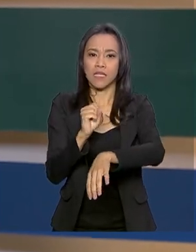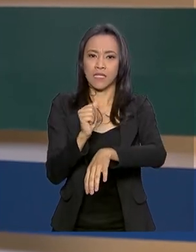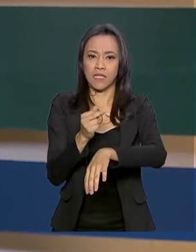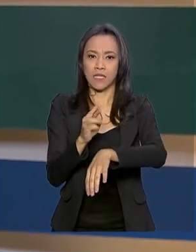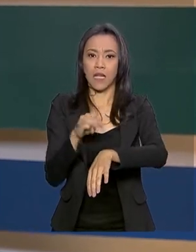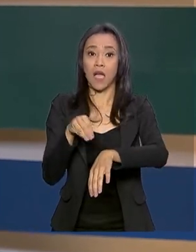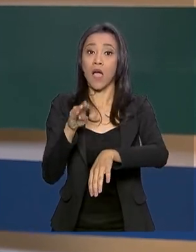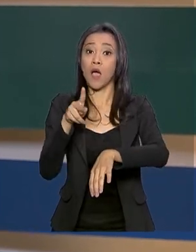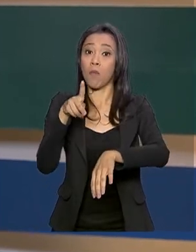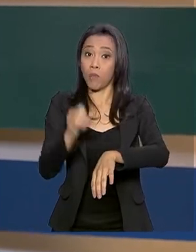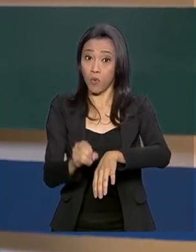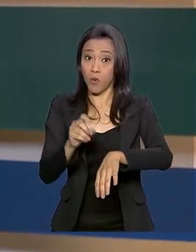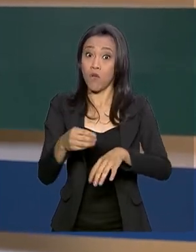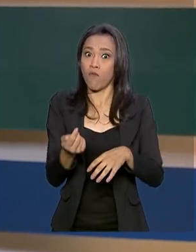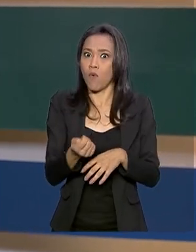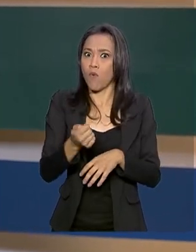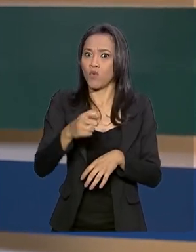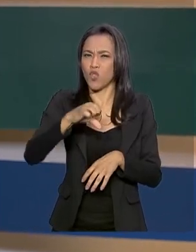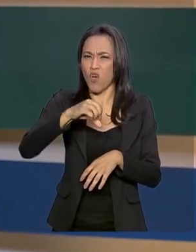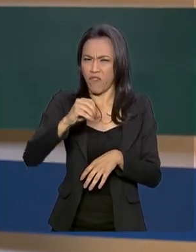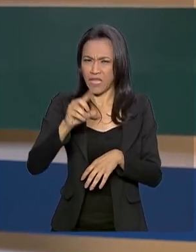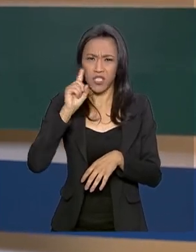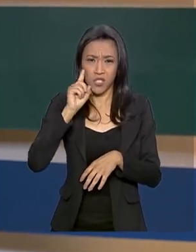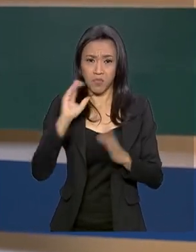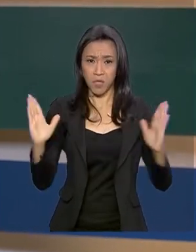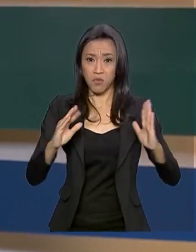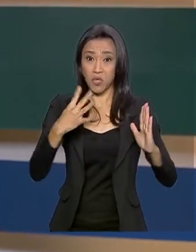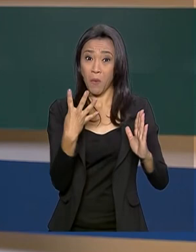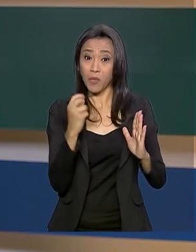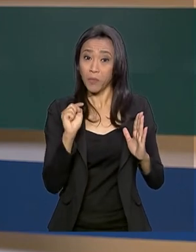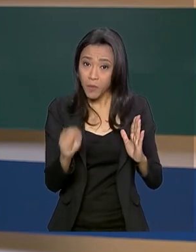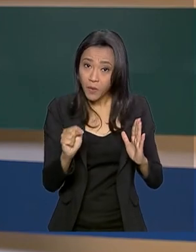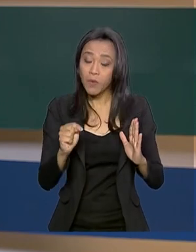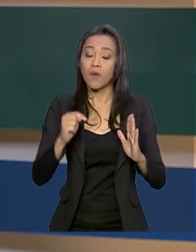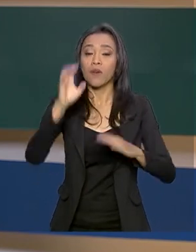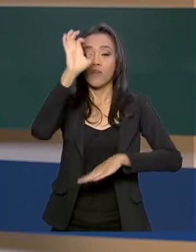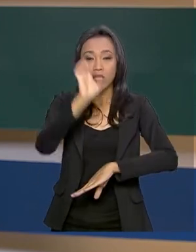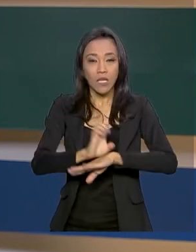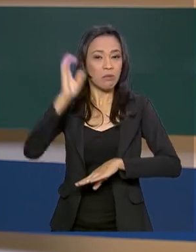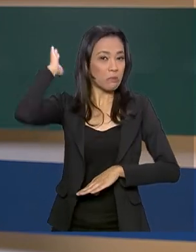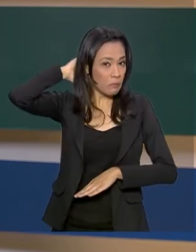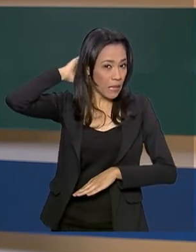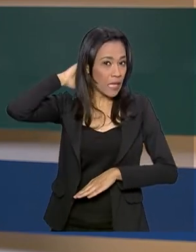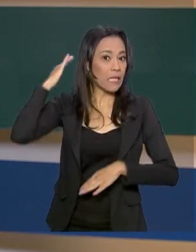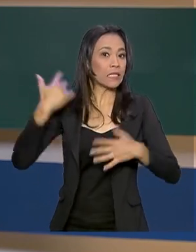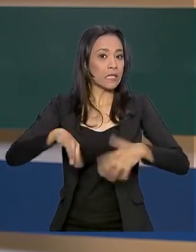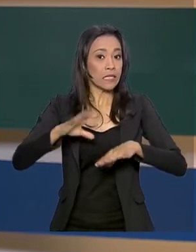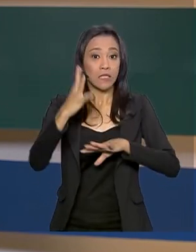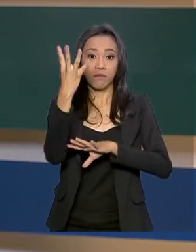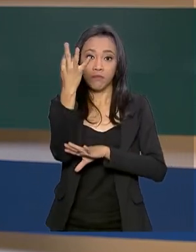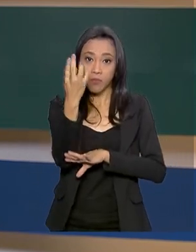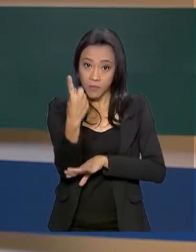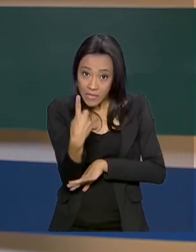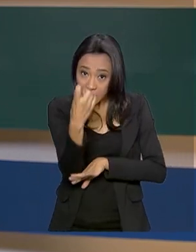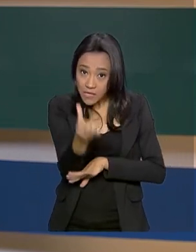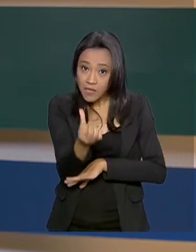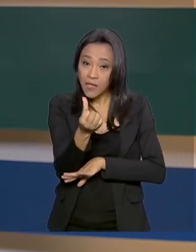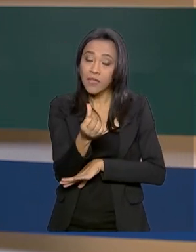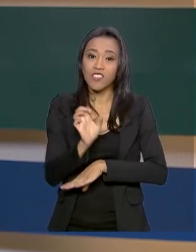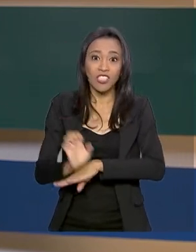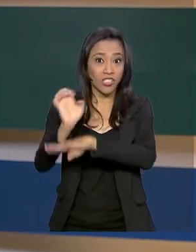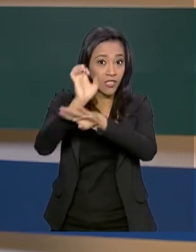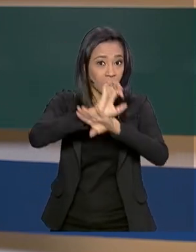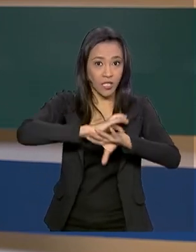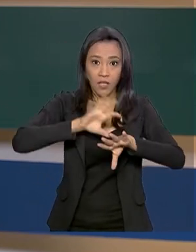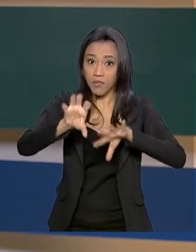dias, foram quase 4 mil registros. O Pará passou a fazer parte da lista de 16 estados com transmissão ativa da